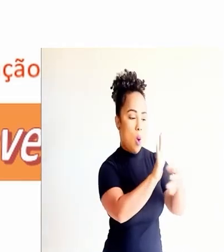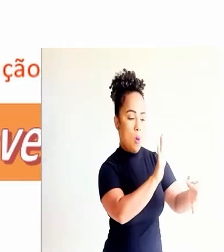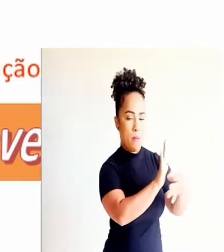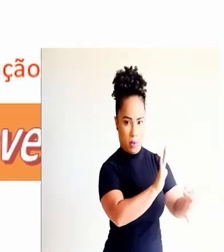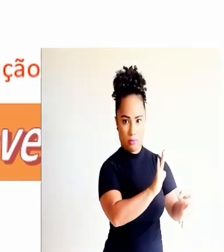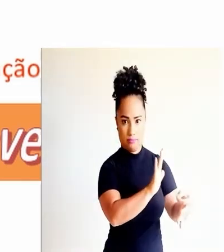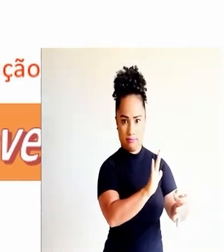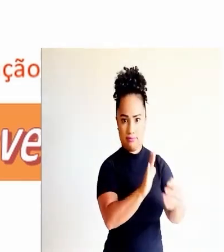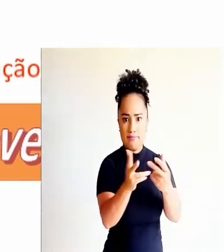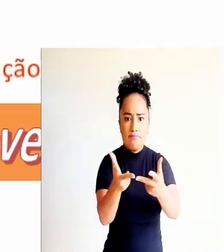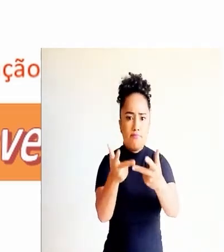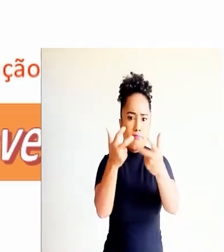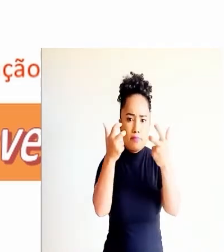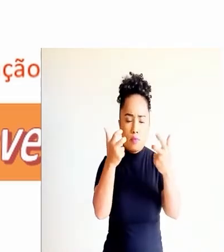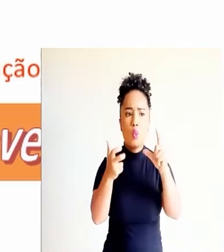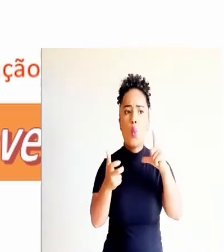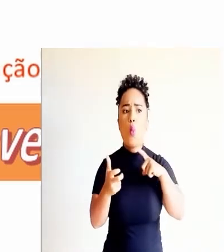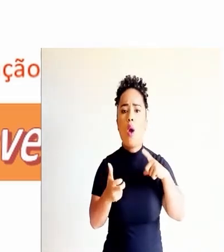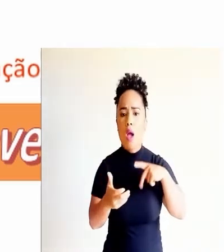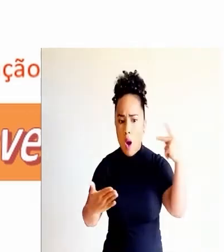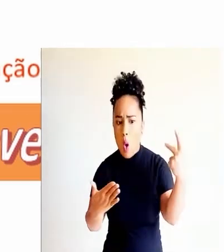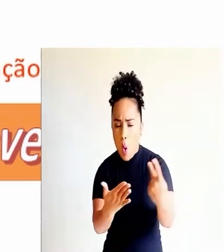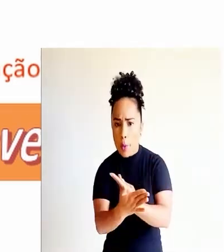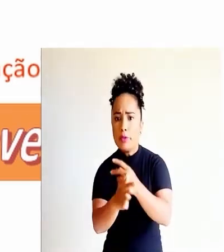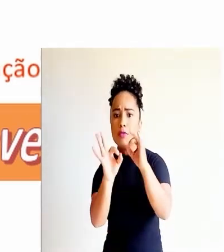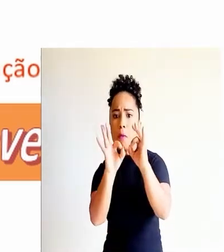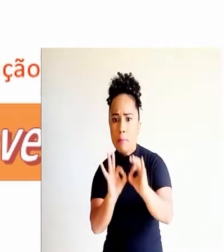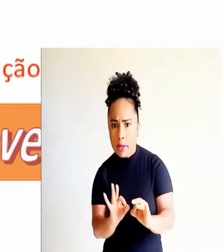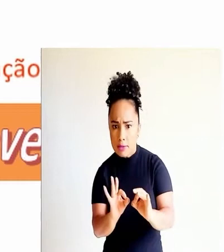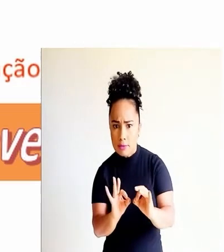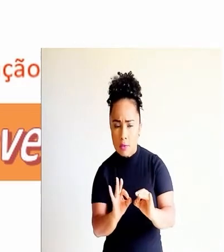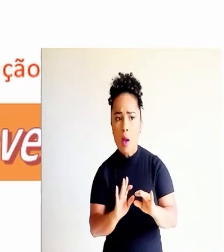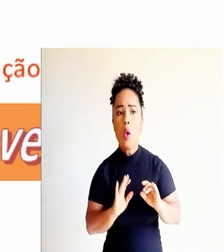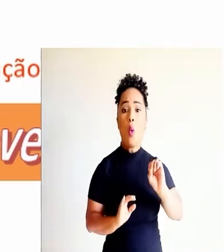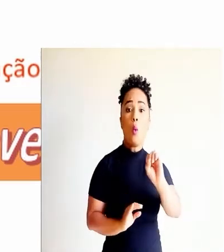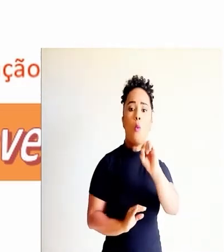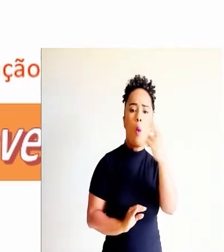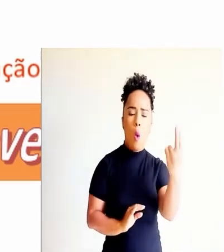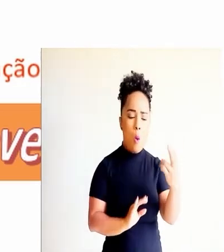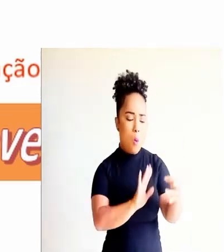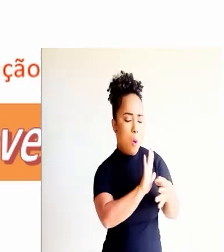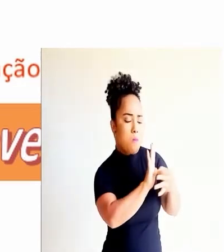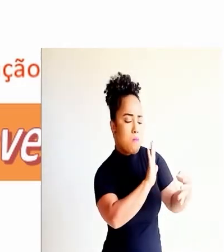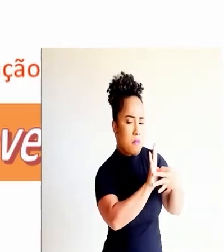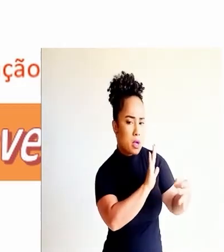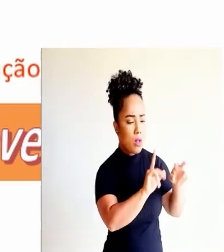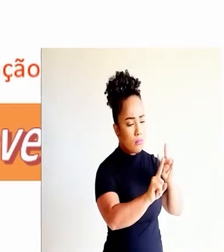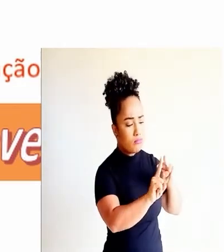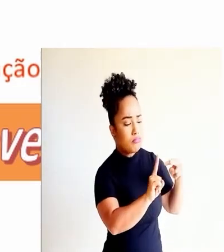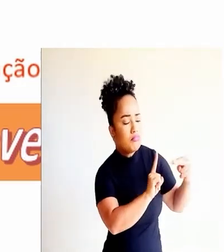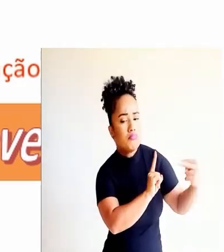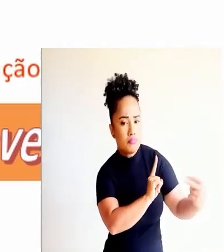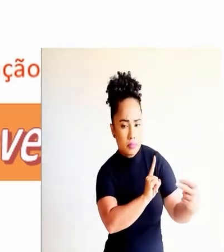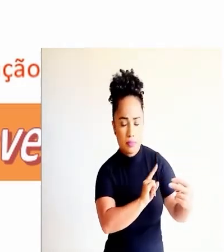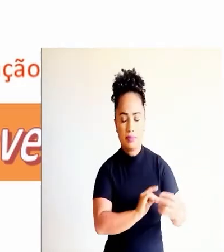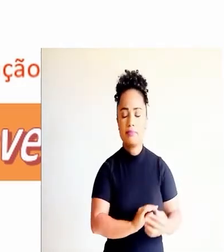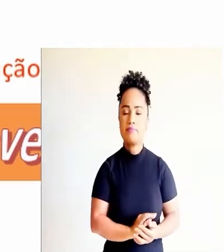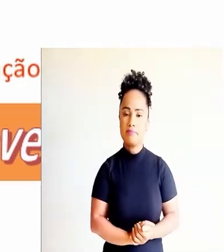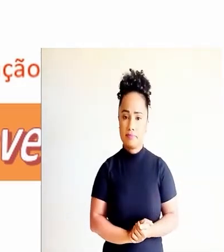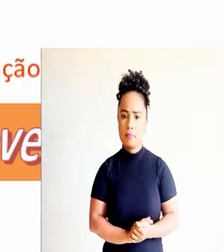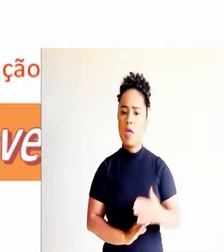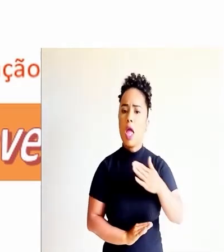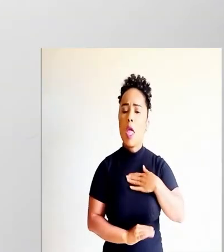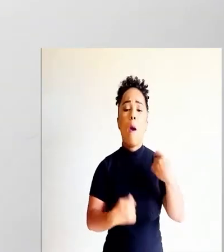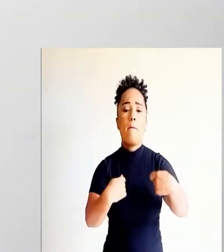sobre esse fato. Diferenciar o que é acontecimento e o que é um ponto de vista sobre esse